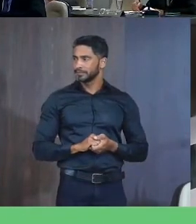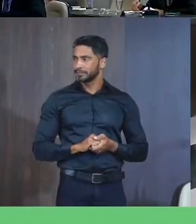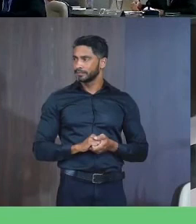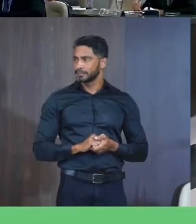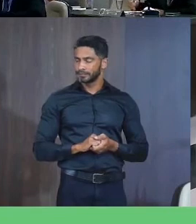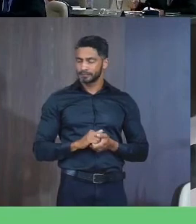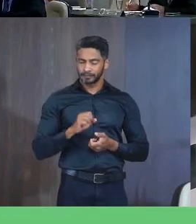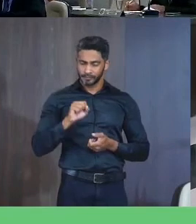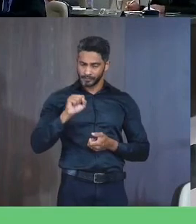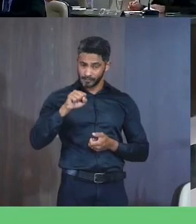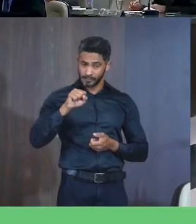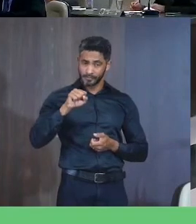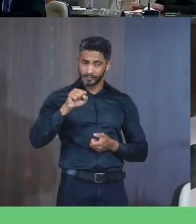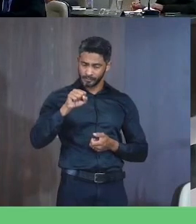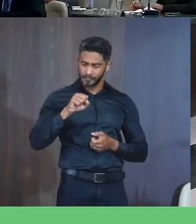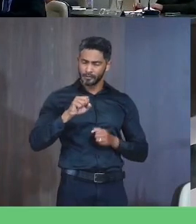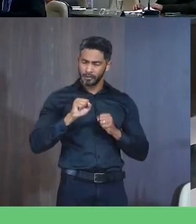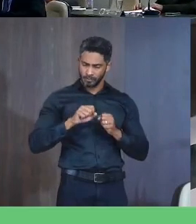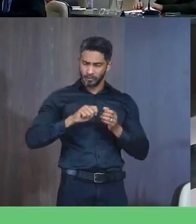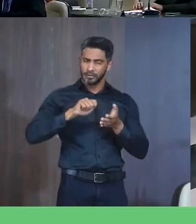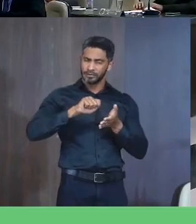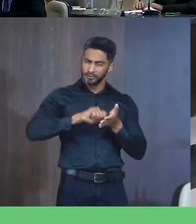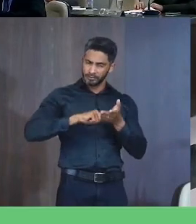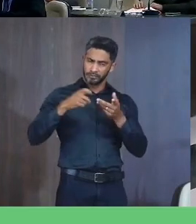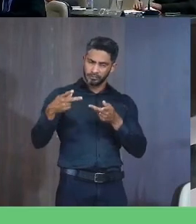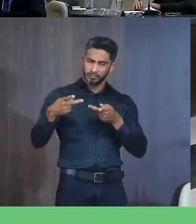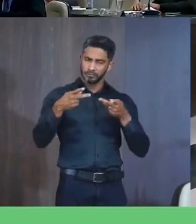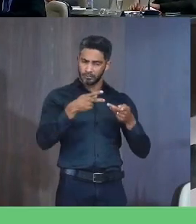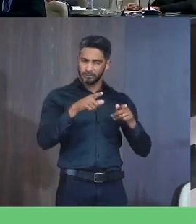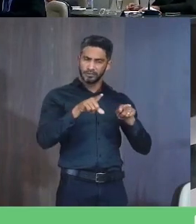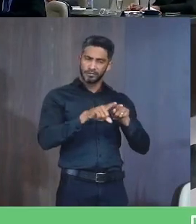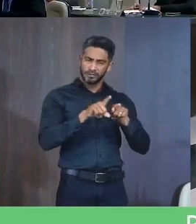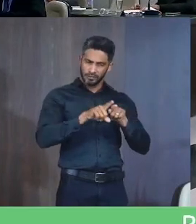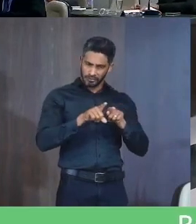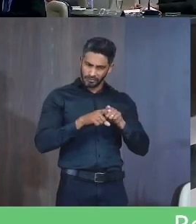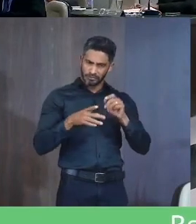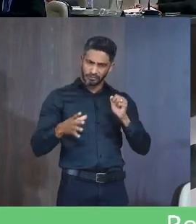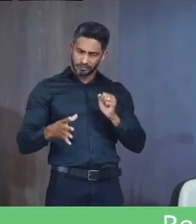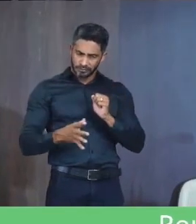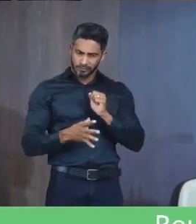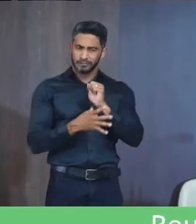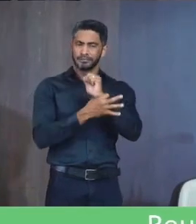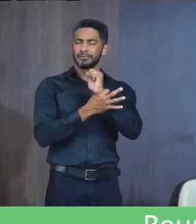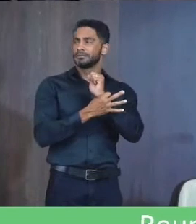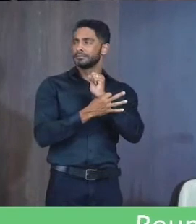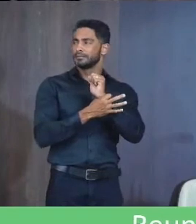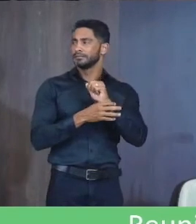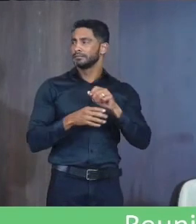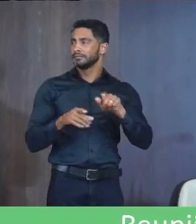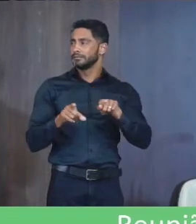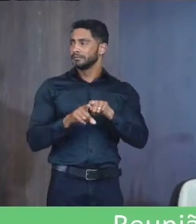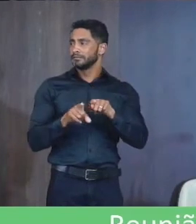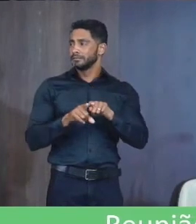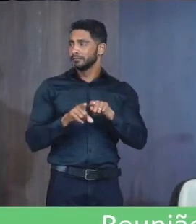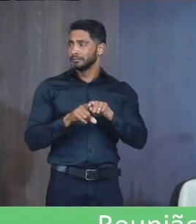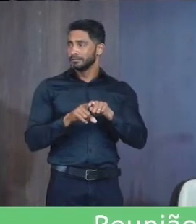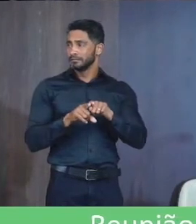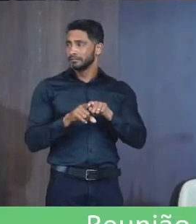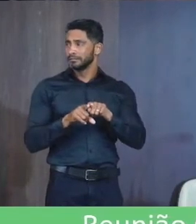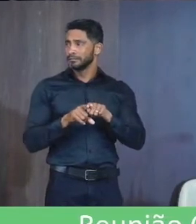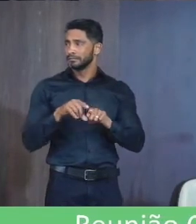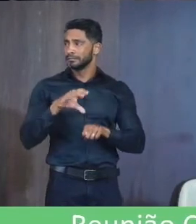Sim Pode ser assinado Um convite Reforçar Tem mais Para ele na câmara E também O seguinte